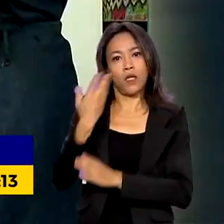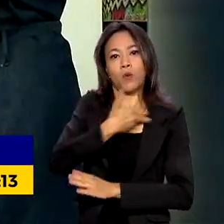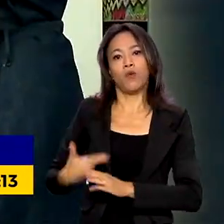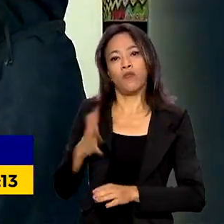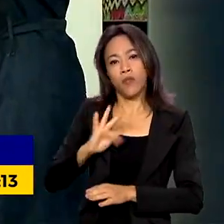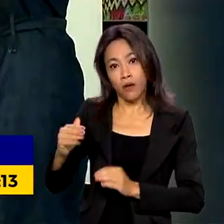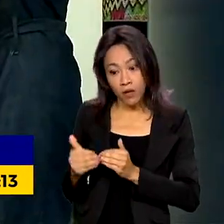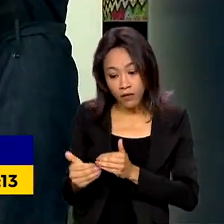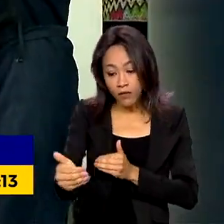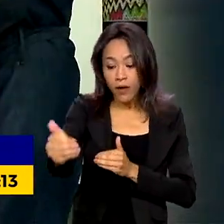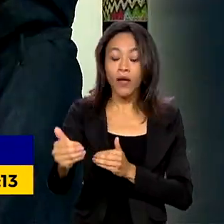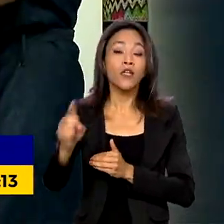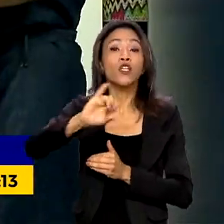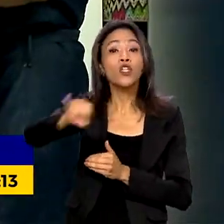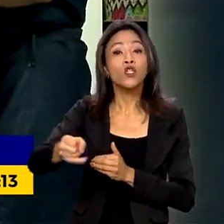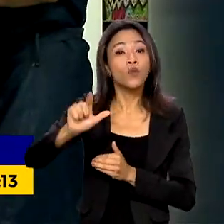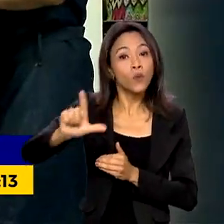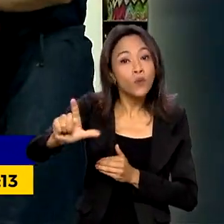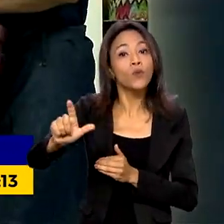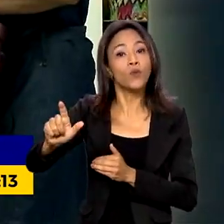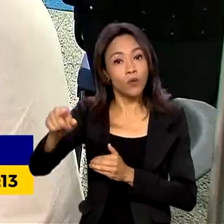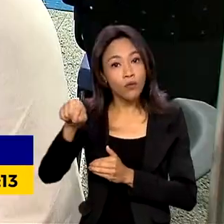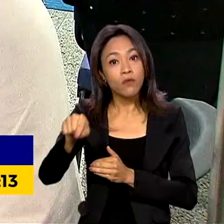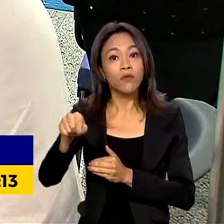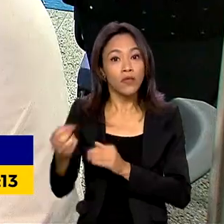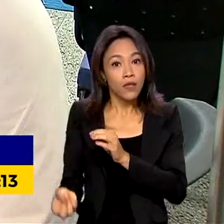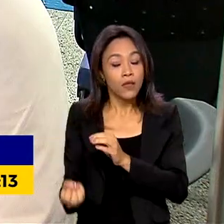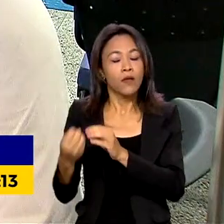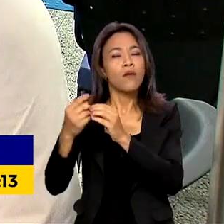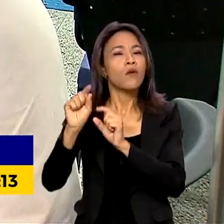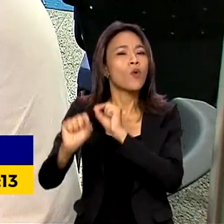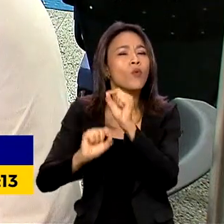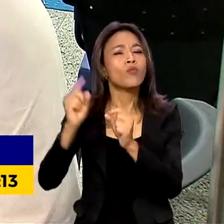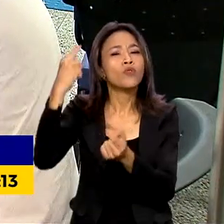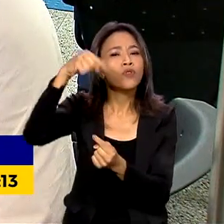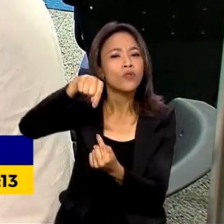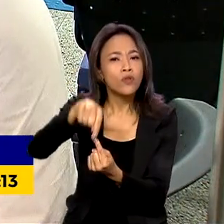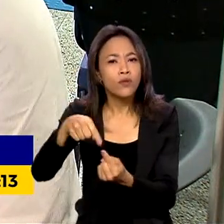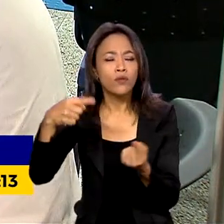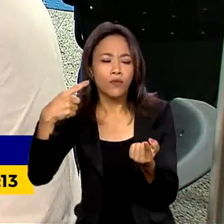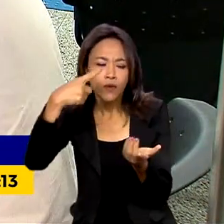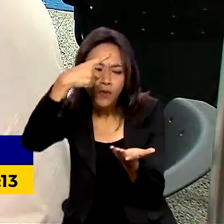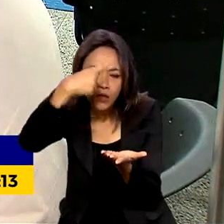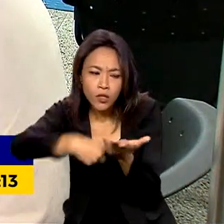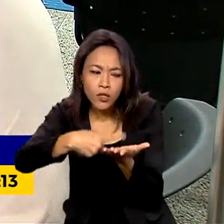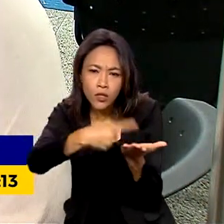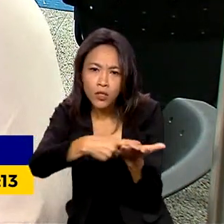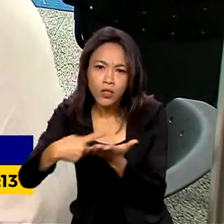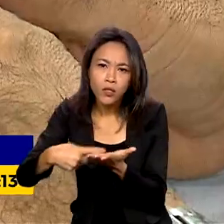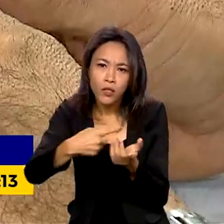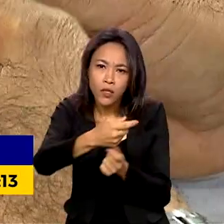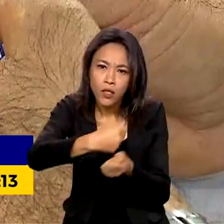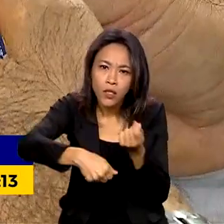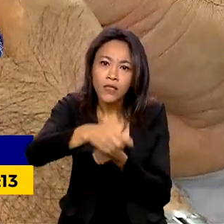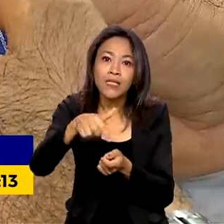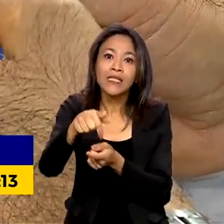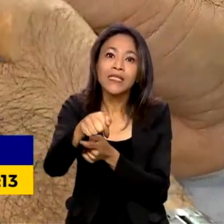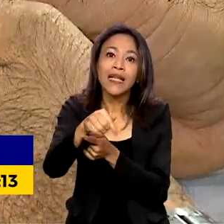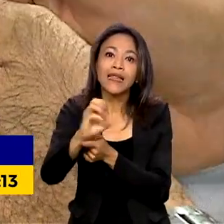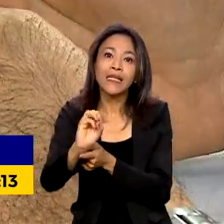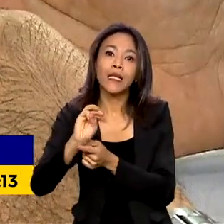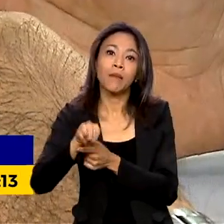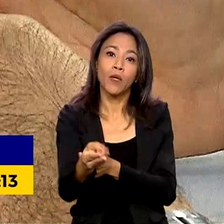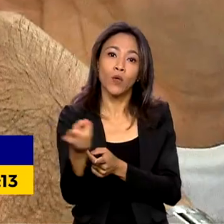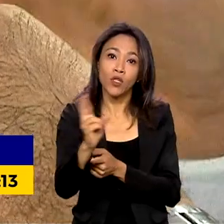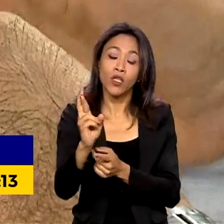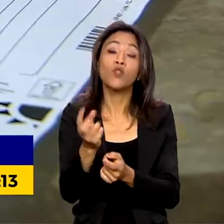realizado a partir de julho para repactuação de dívidas de cerca de 70 milhões de pessoas no valor de até